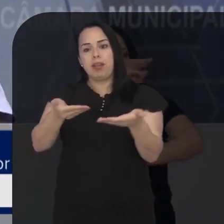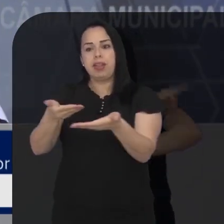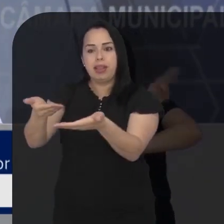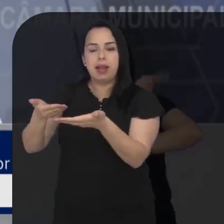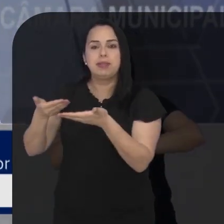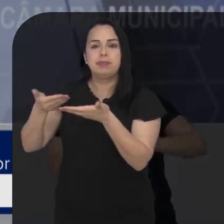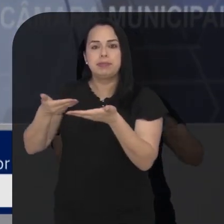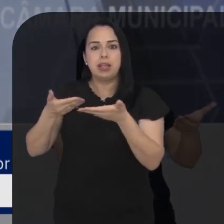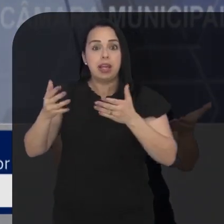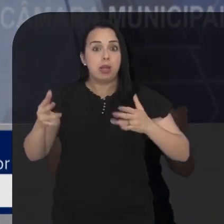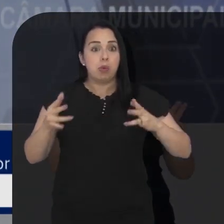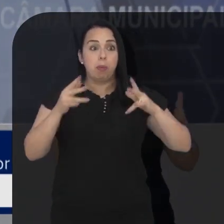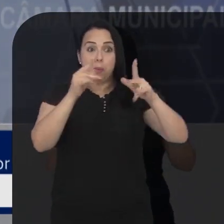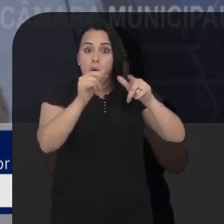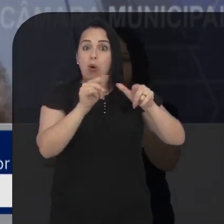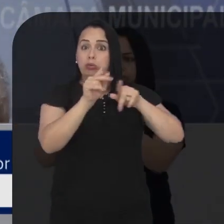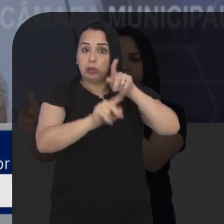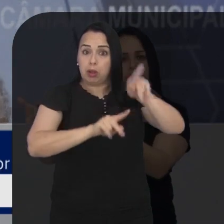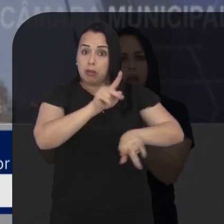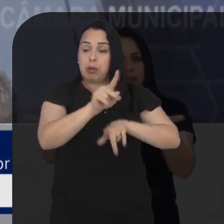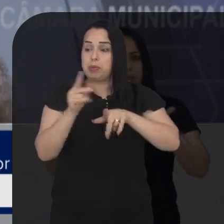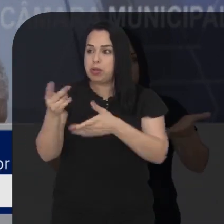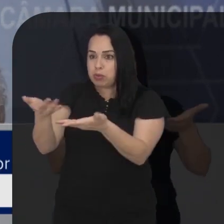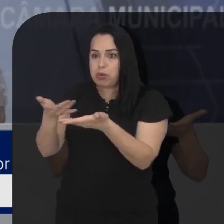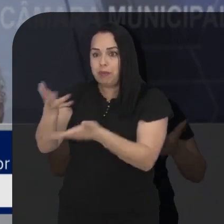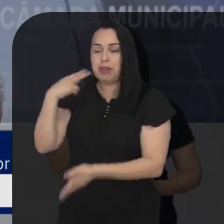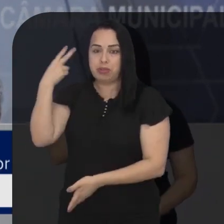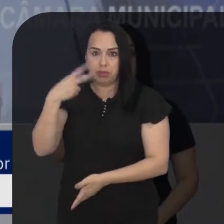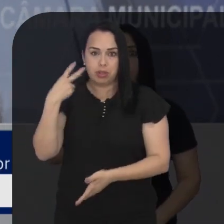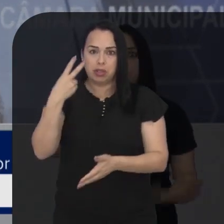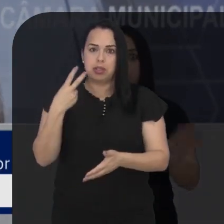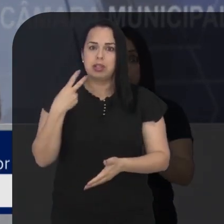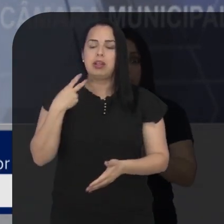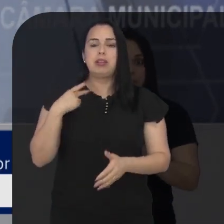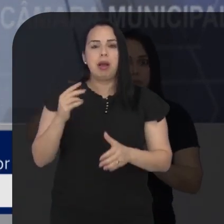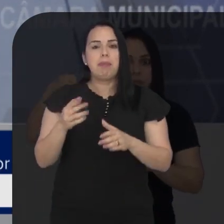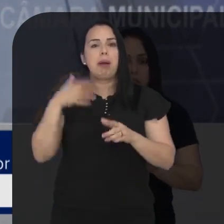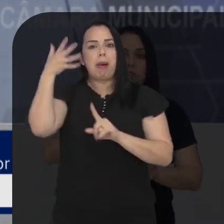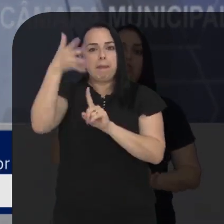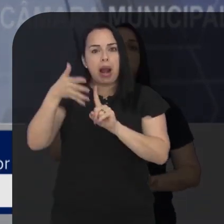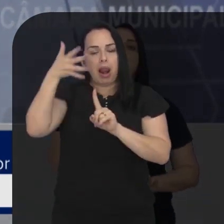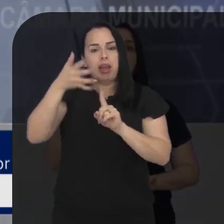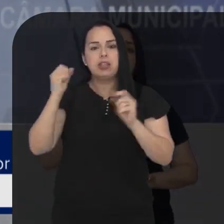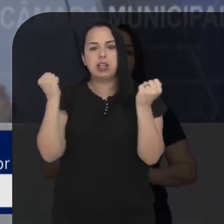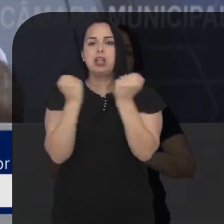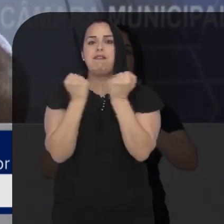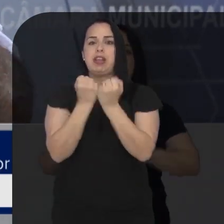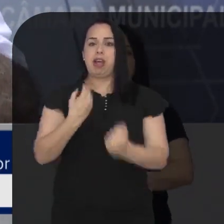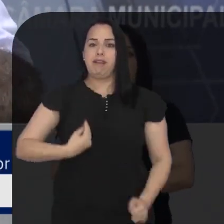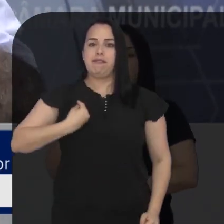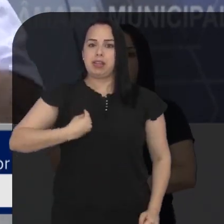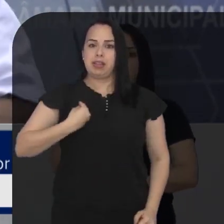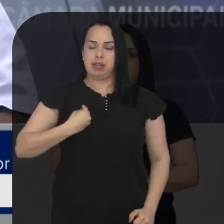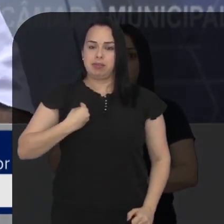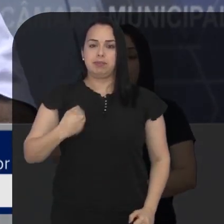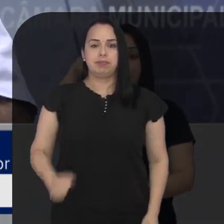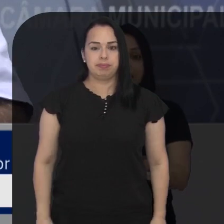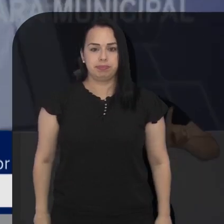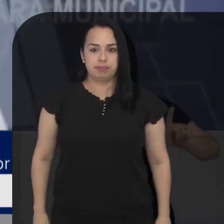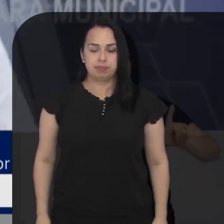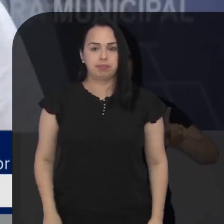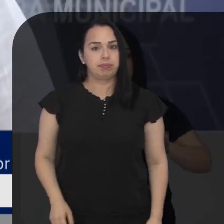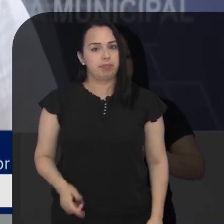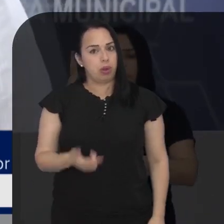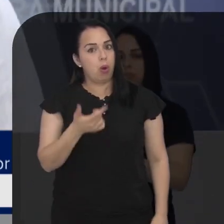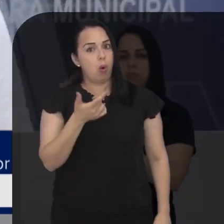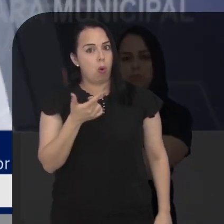os parlamentares e toda a população a participar de um evento em defesa da vida e contra o aborto que será realizado na Câmara.